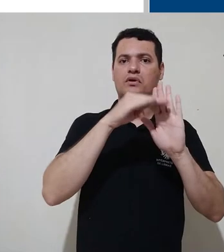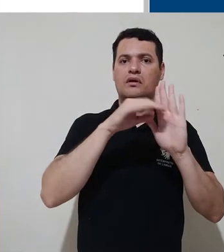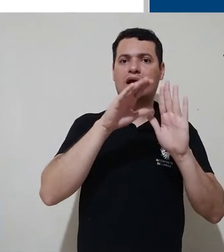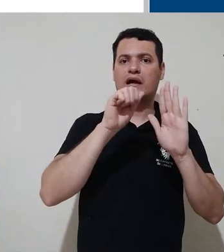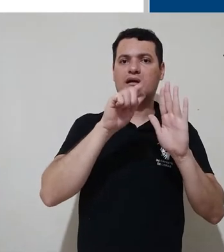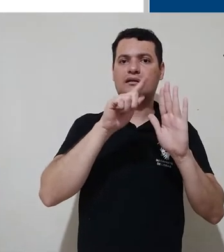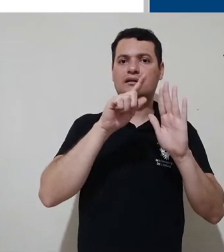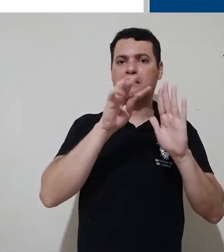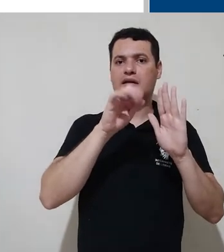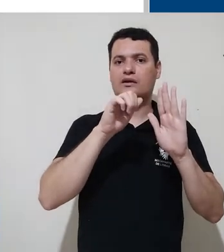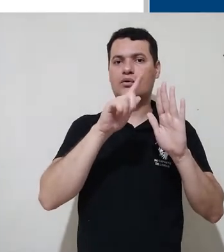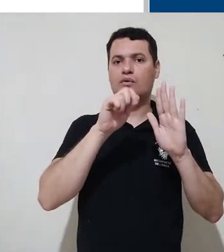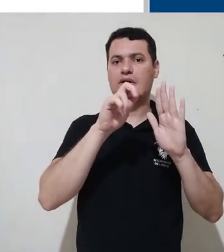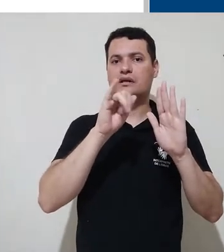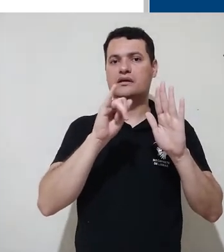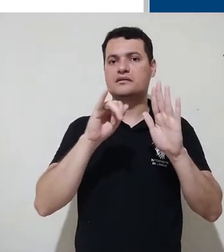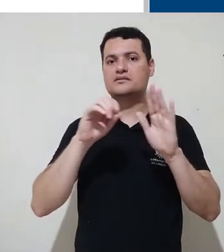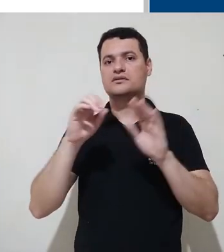cursos?